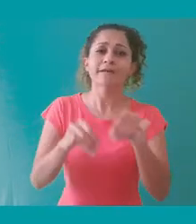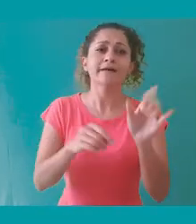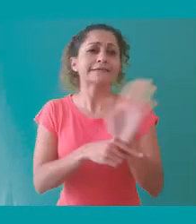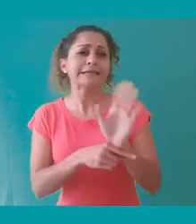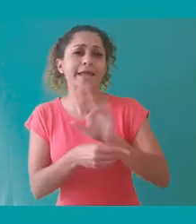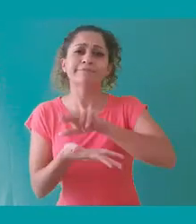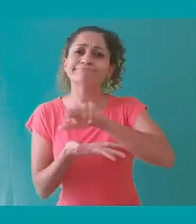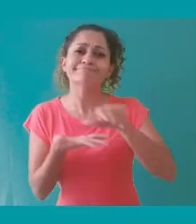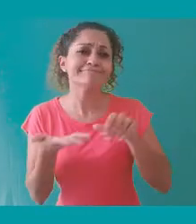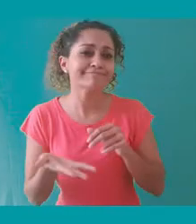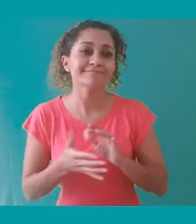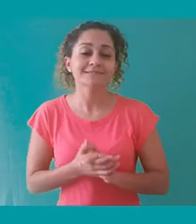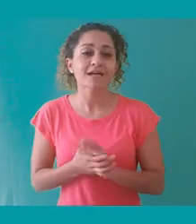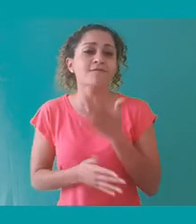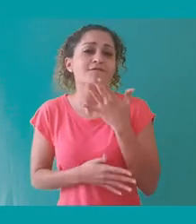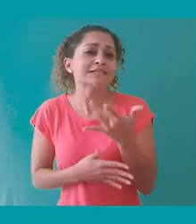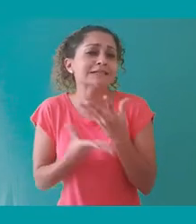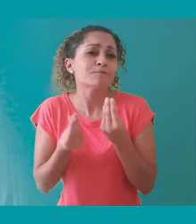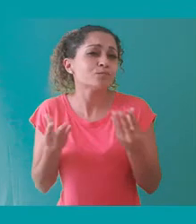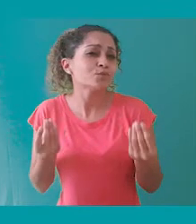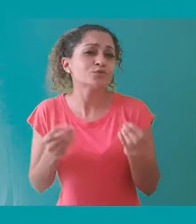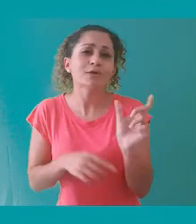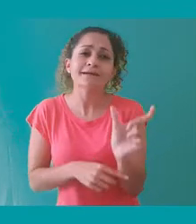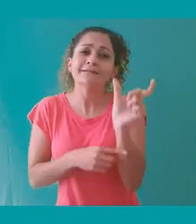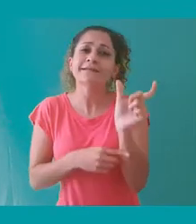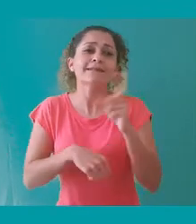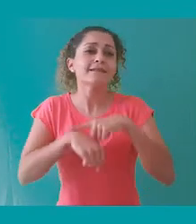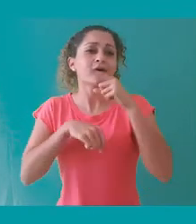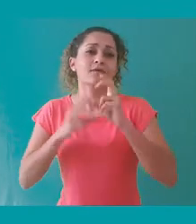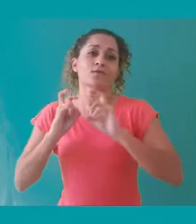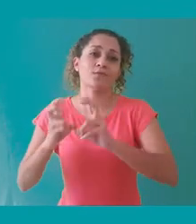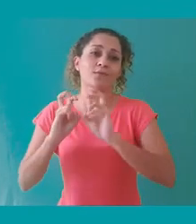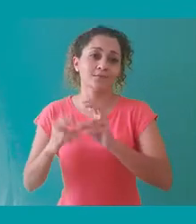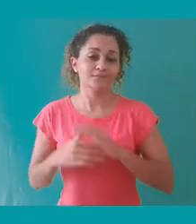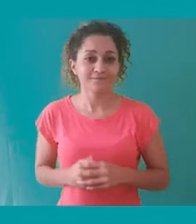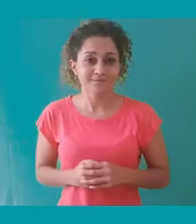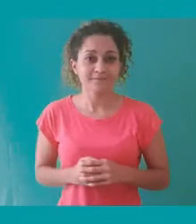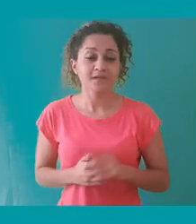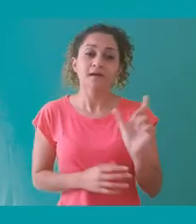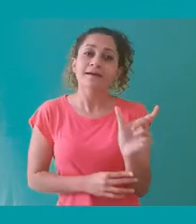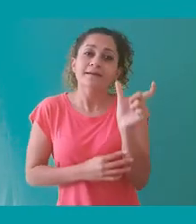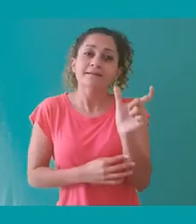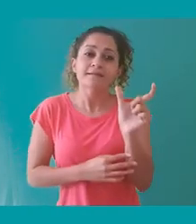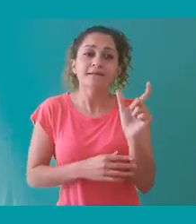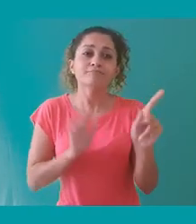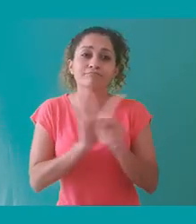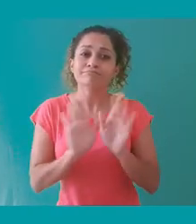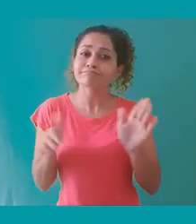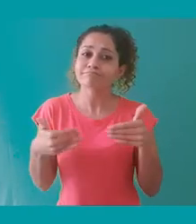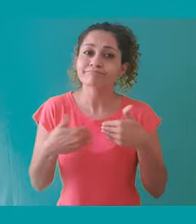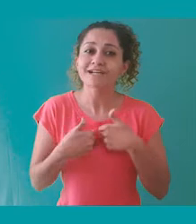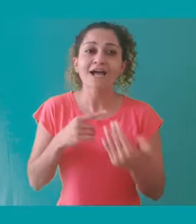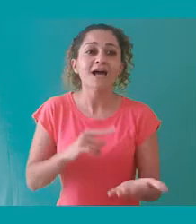cinema, lotérica, entre outros, facilitando também e muito o transporte público. A carteirinha